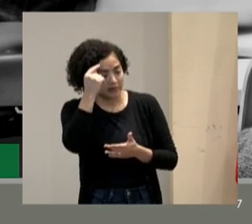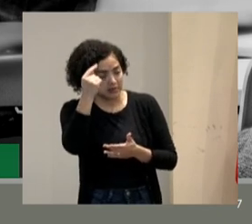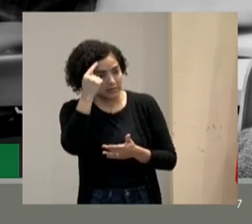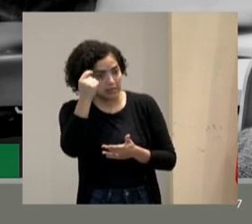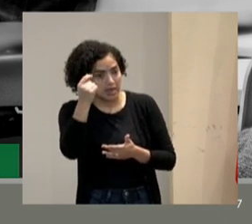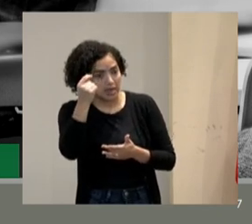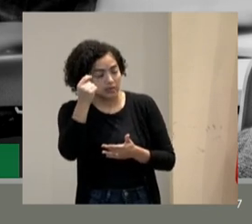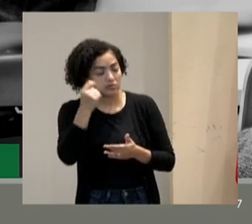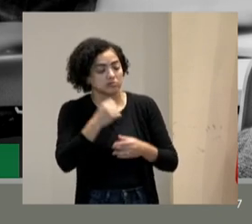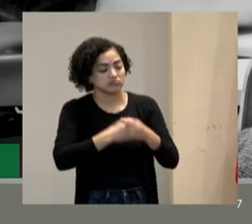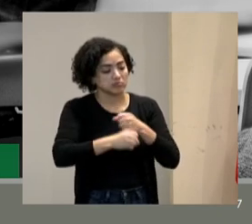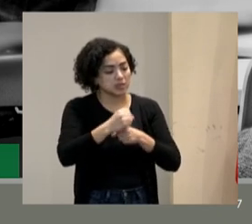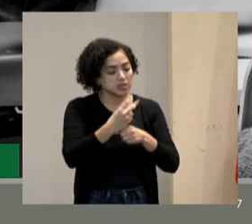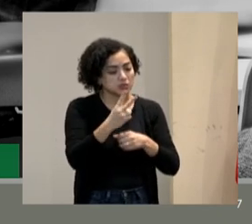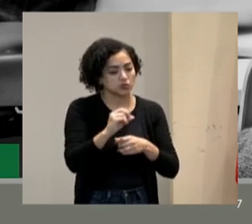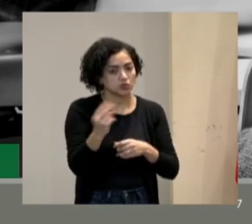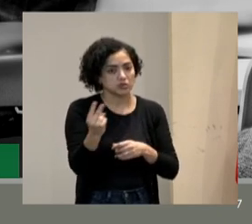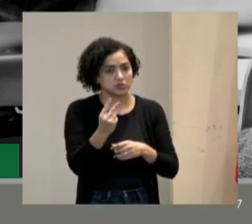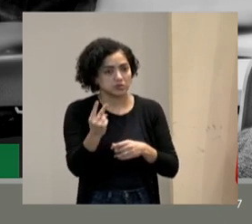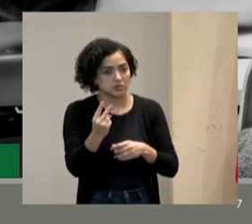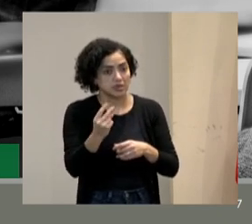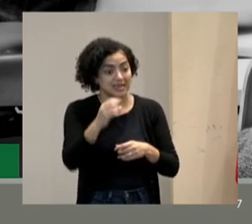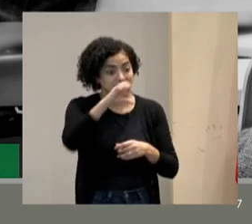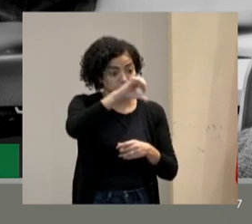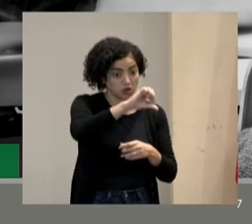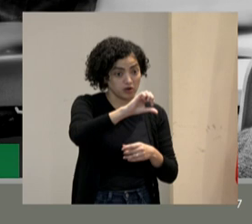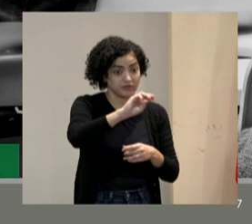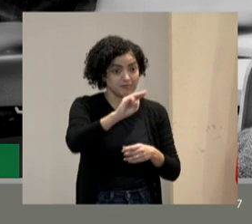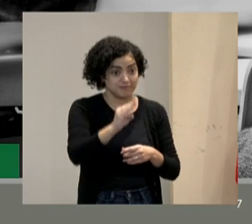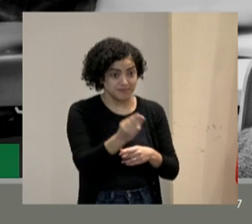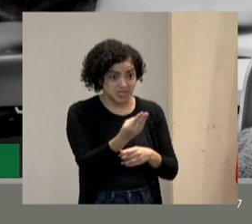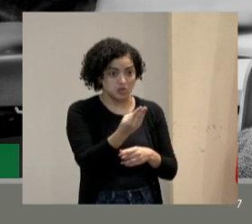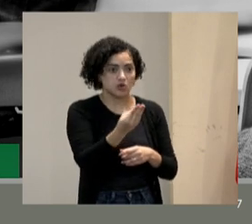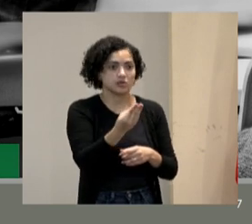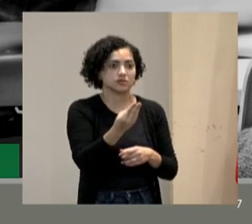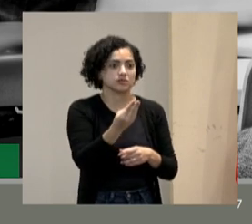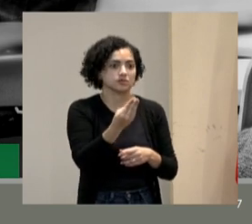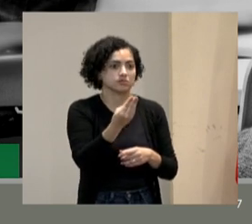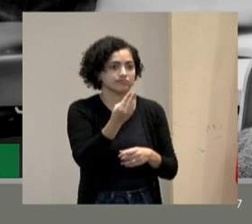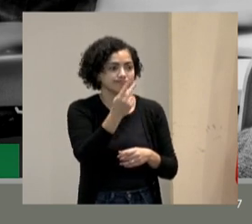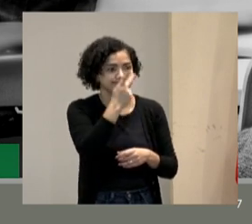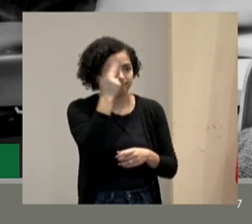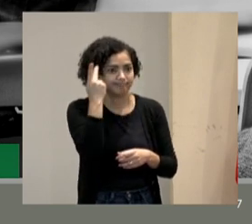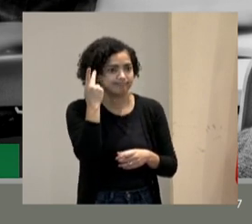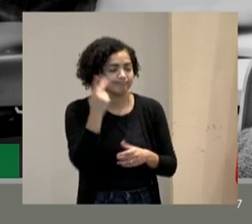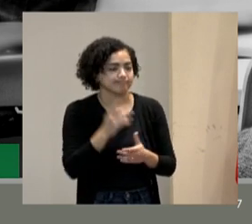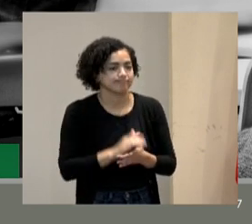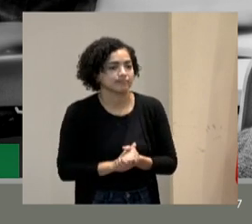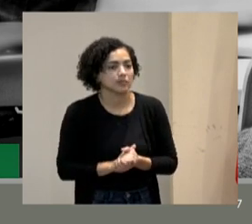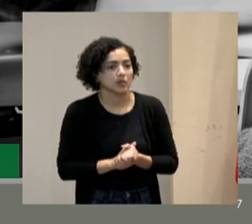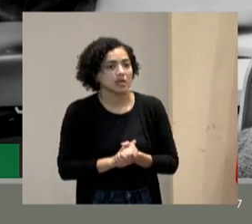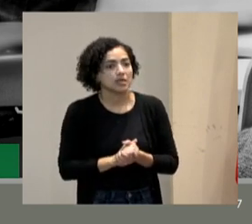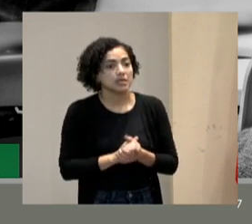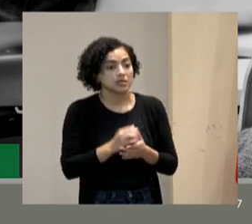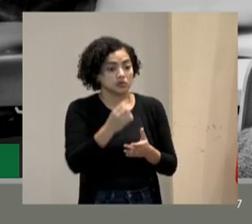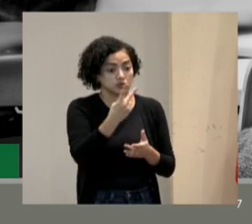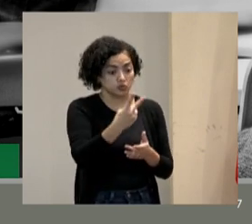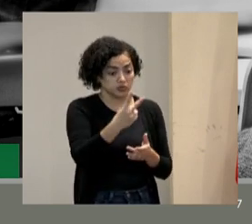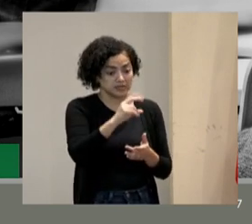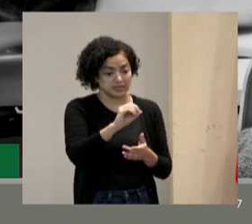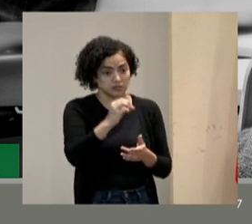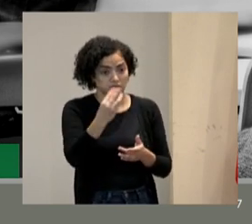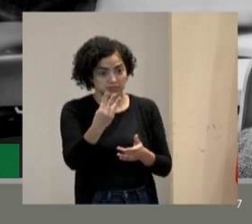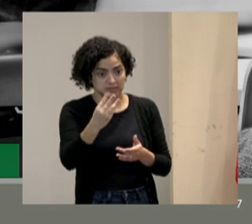em 2022. 9,444,000. Então vamos lá. de 203 milhões